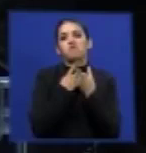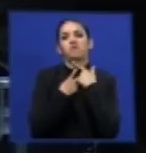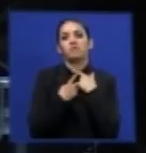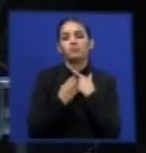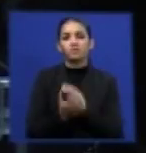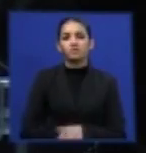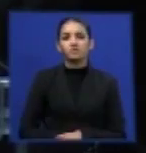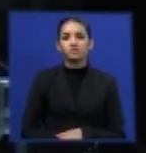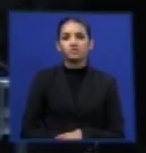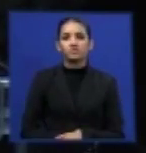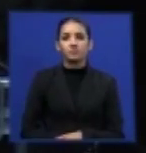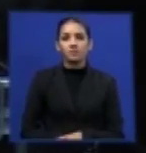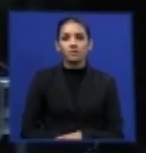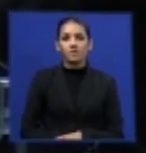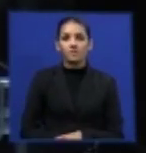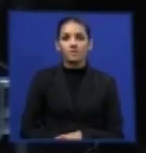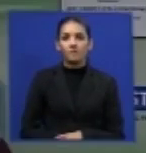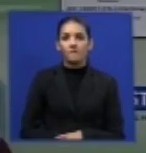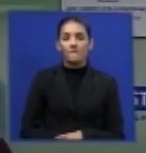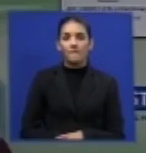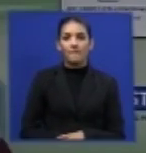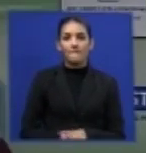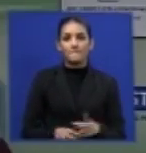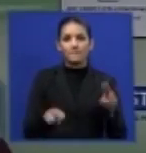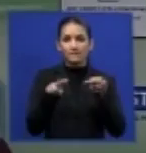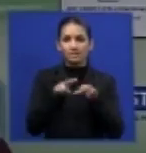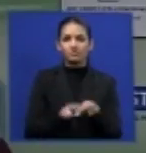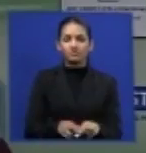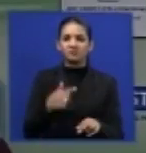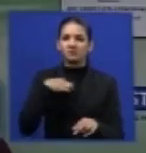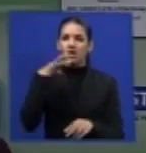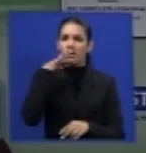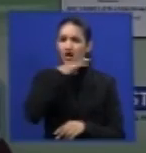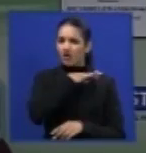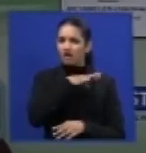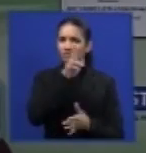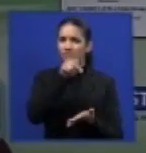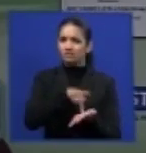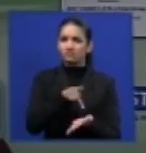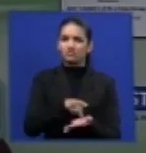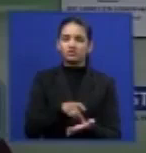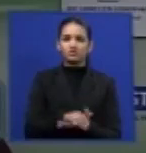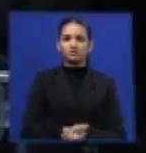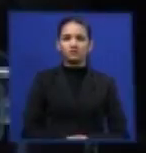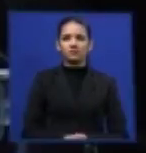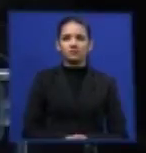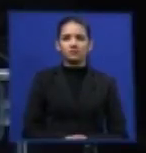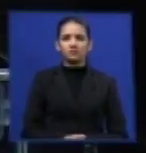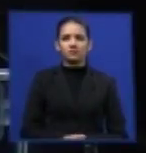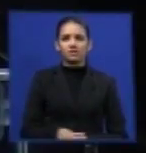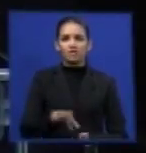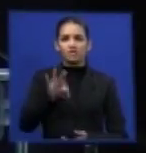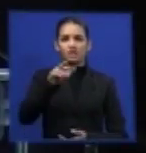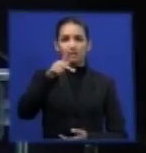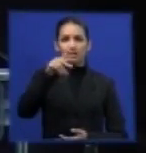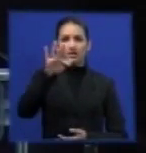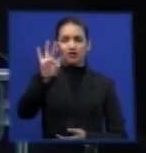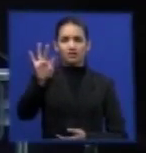eminentes senhores ministros, eu tenho a impressão que a DPF